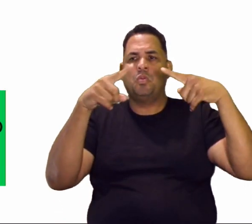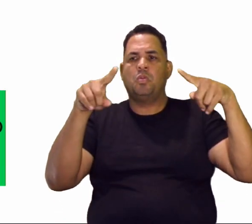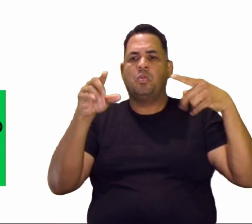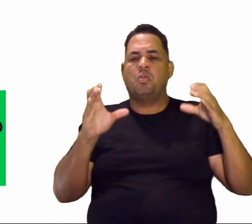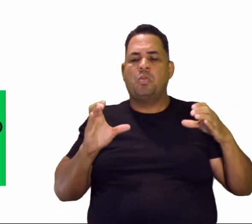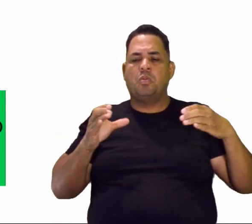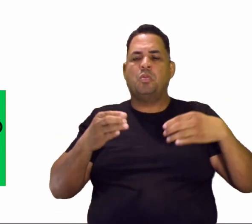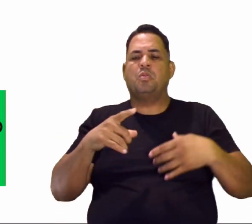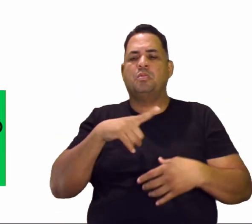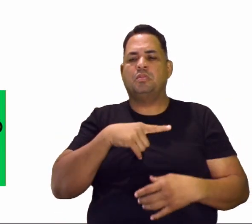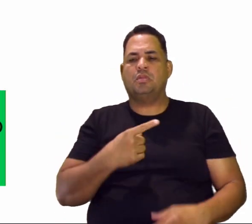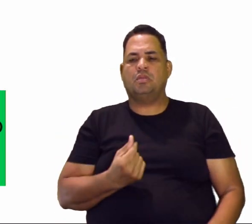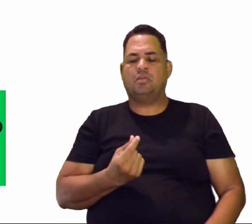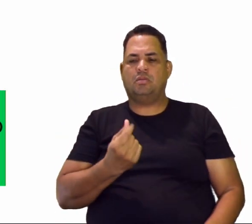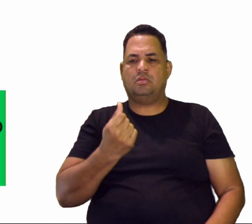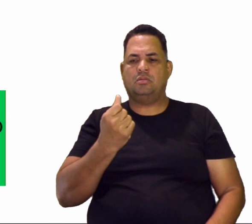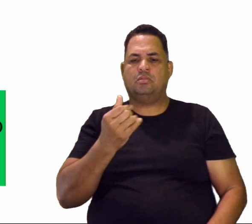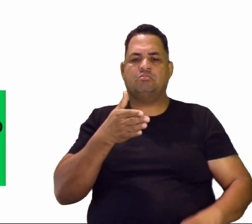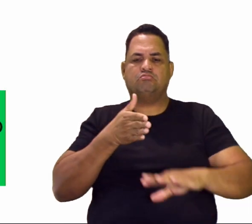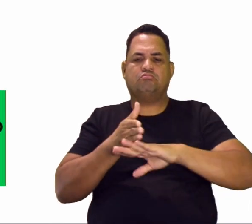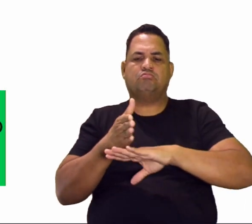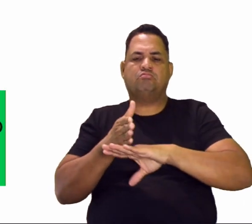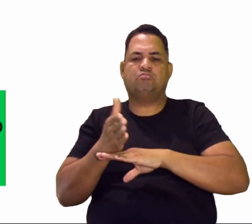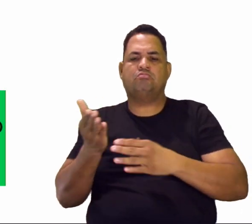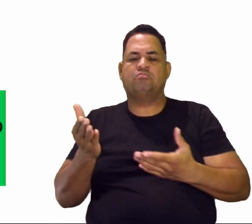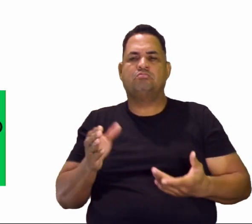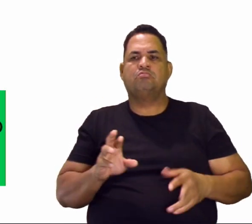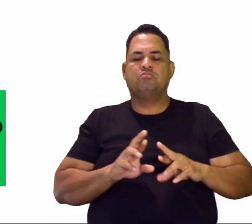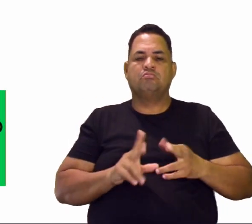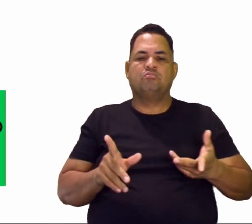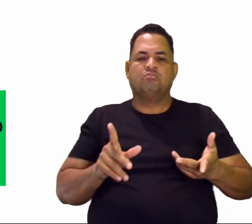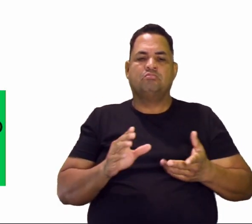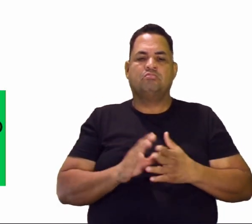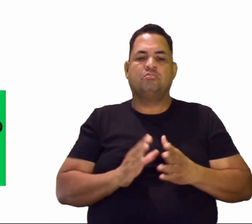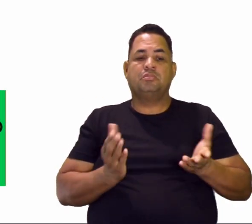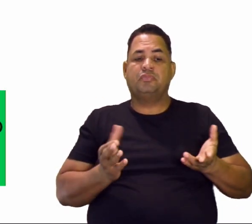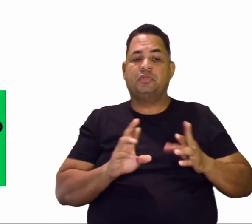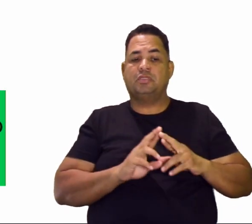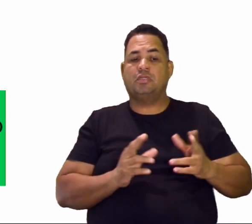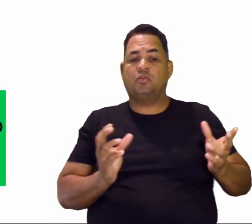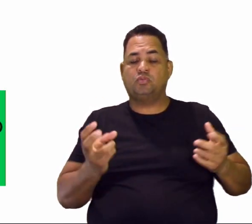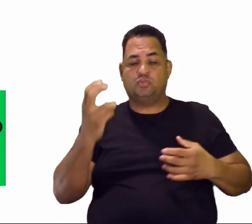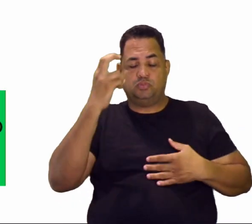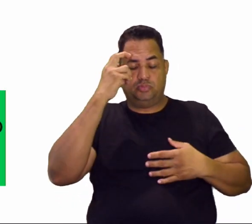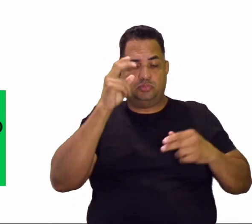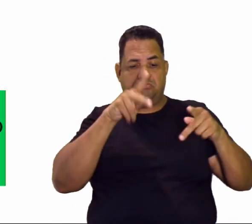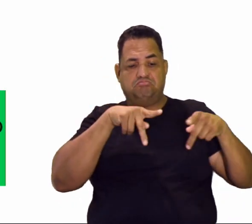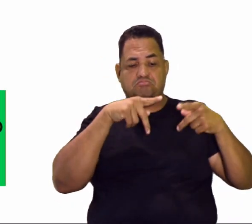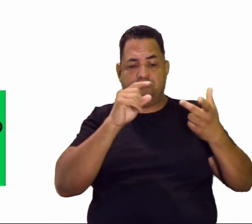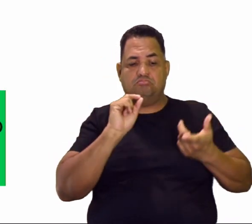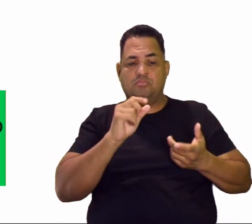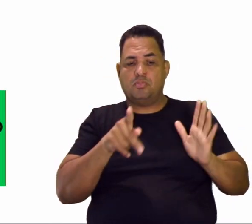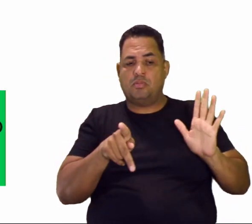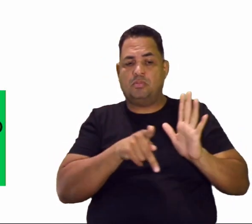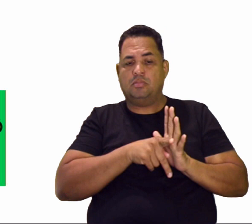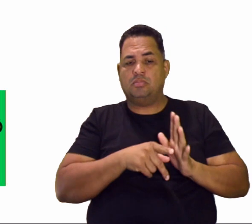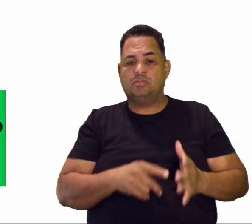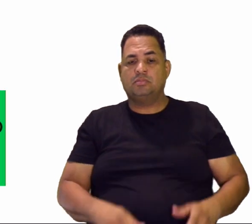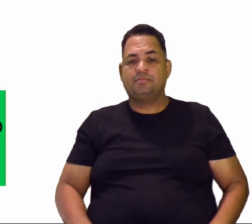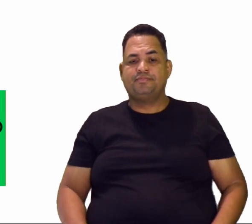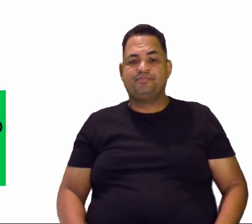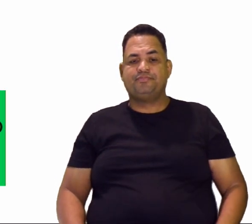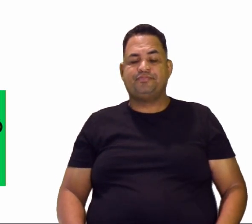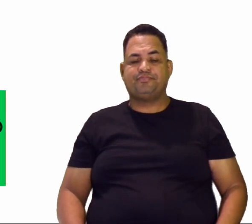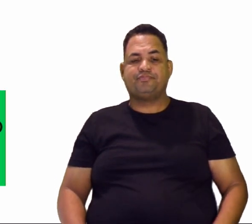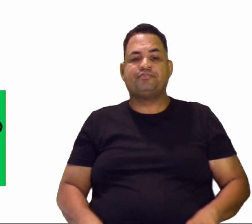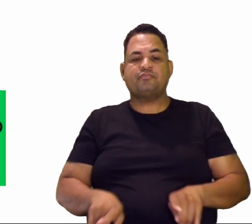se você tiver o dinheiro, você pode acessar, né? Diferentemente da cultura popular, que são essas expressões do povo, né? E aqui a